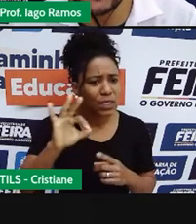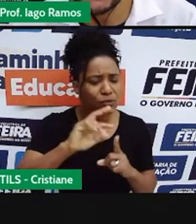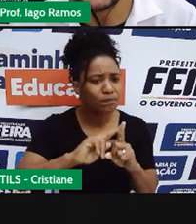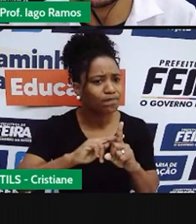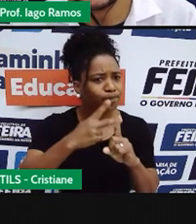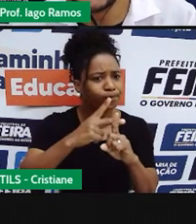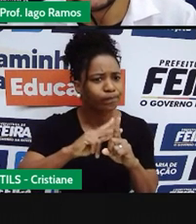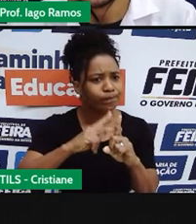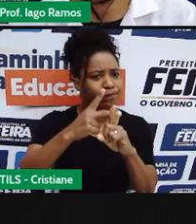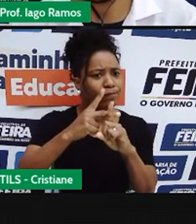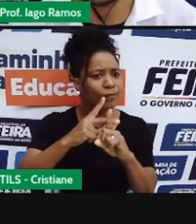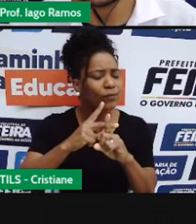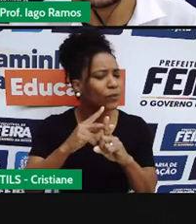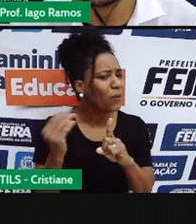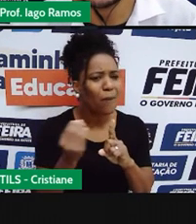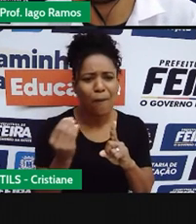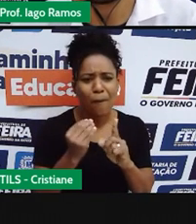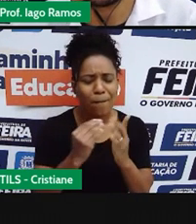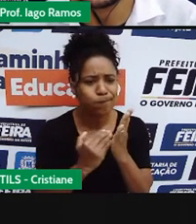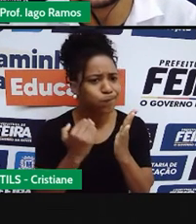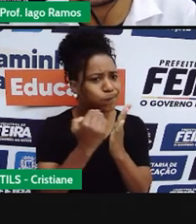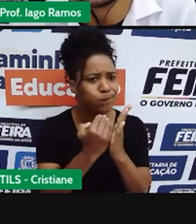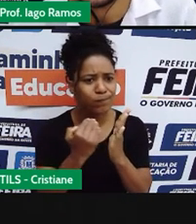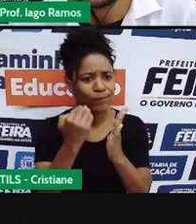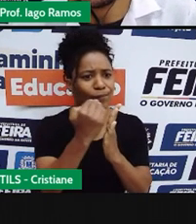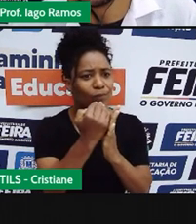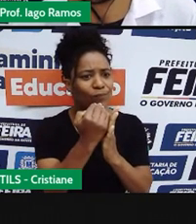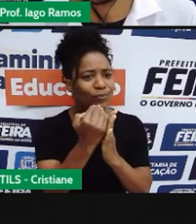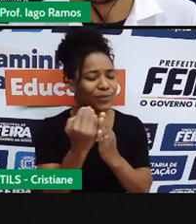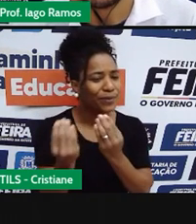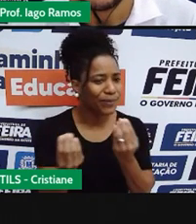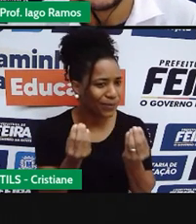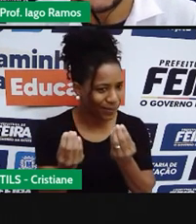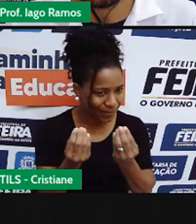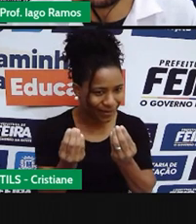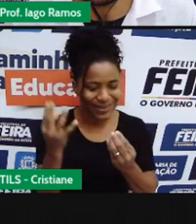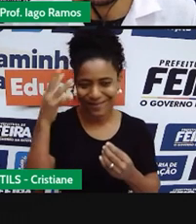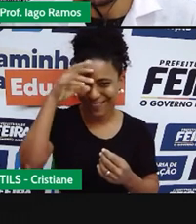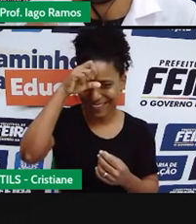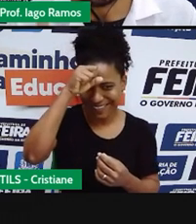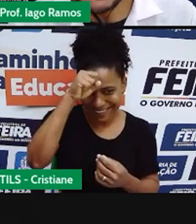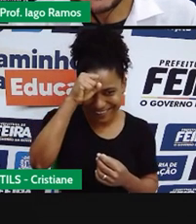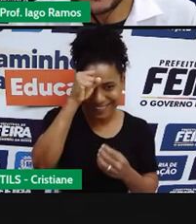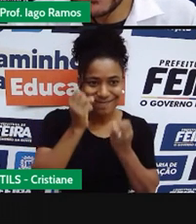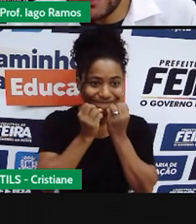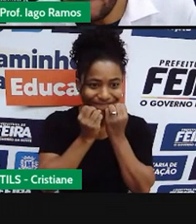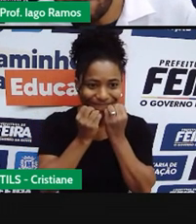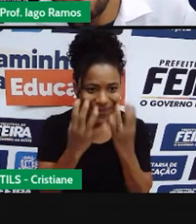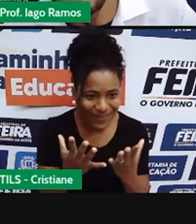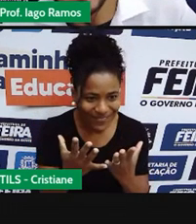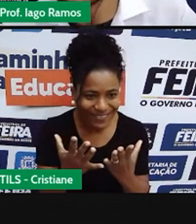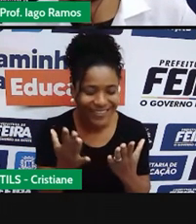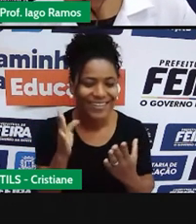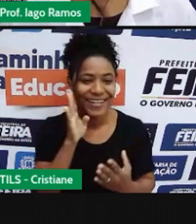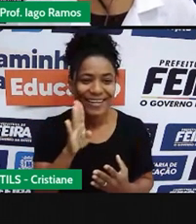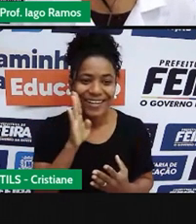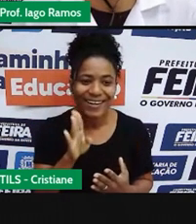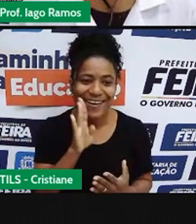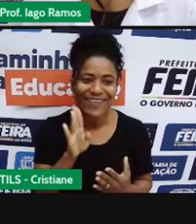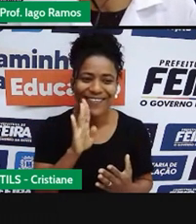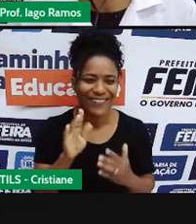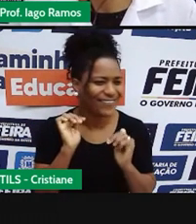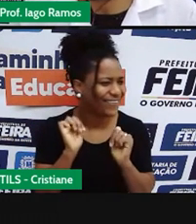sucessivos, né? Um percentual após o outro, tá bom? Bacana, massa,